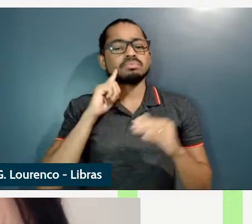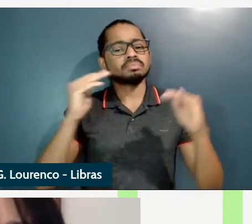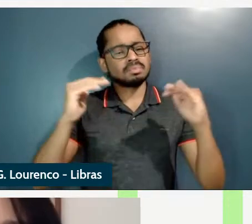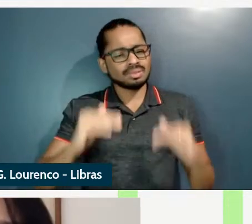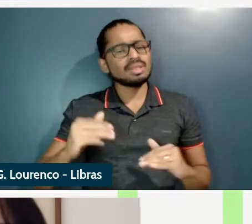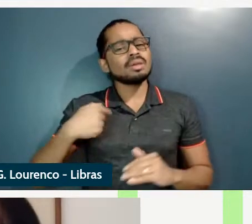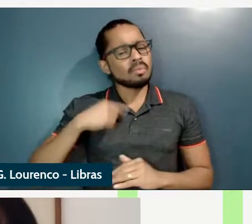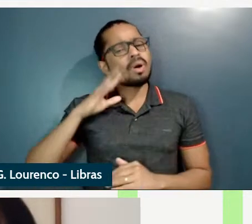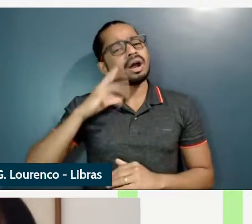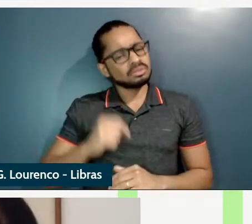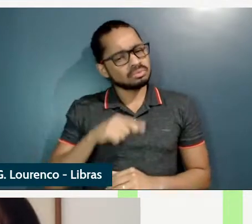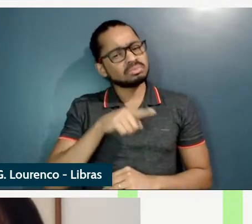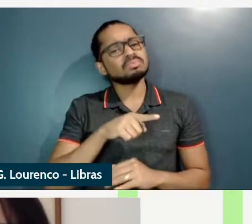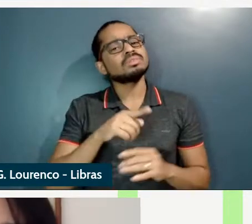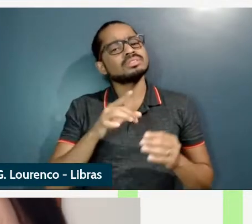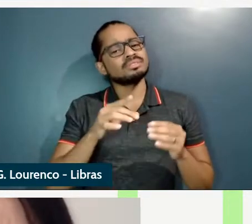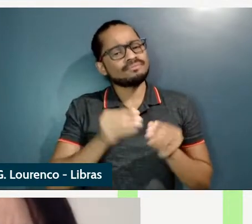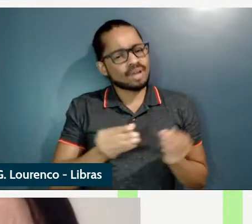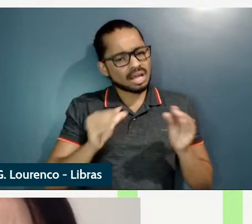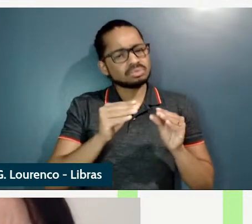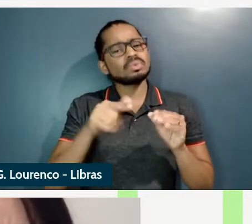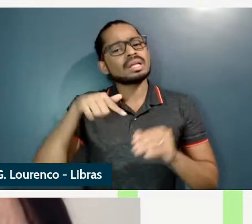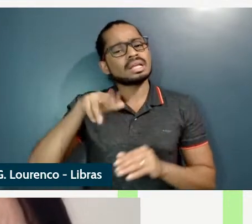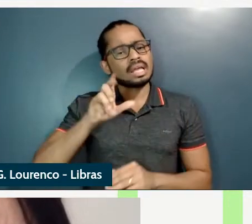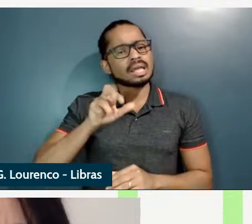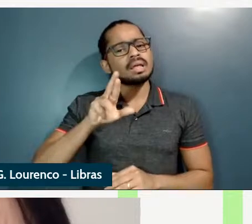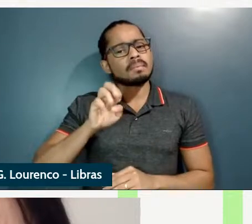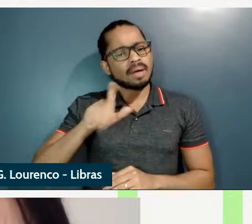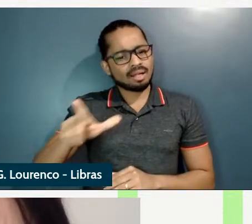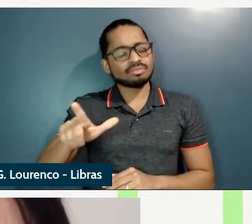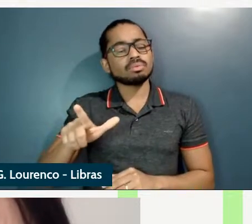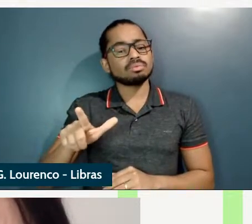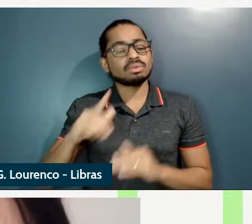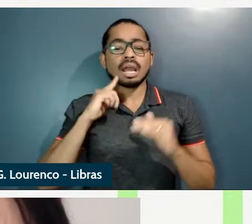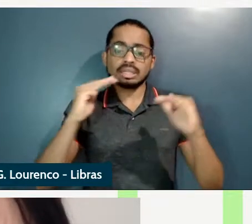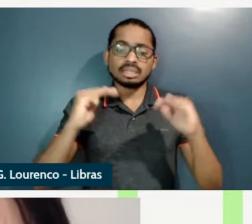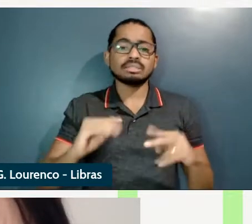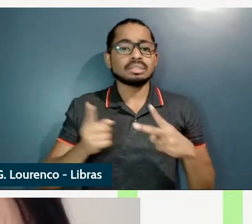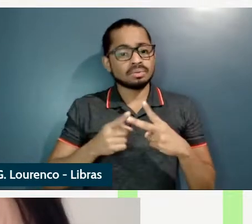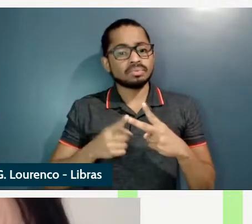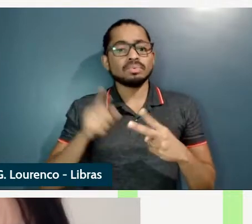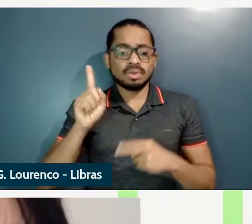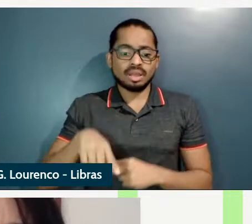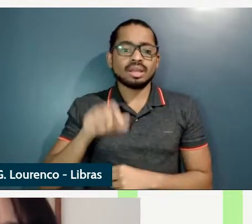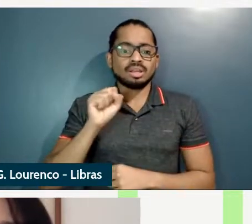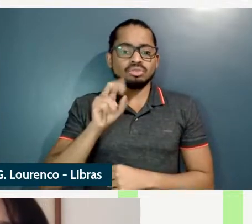nesse caso quebrável também poderia ser considerado um predicado subjetivo